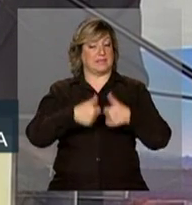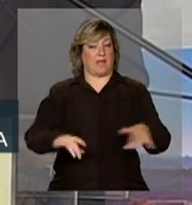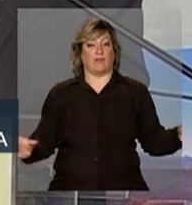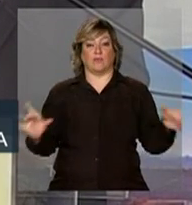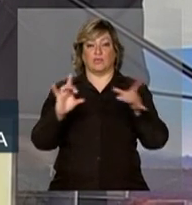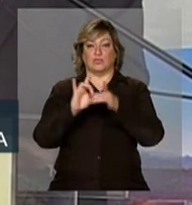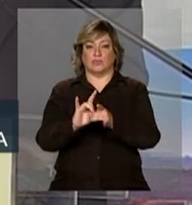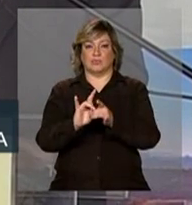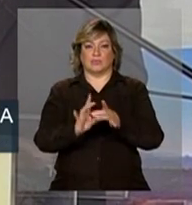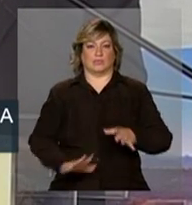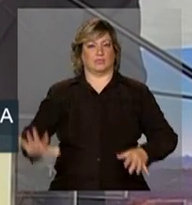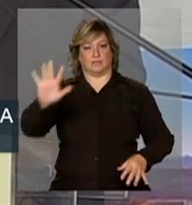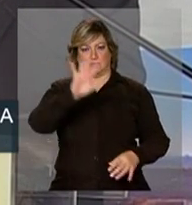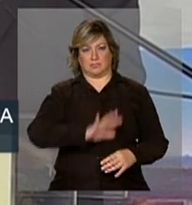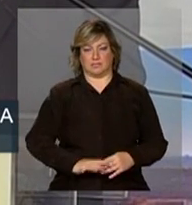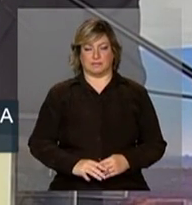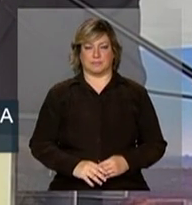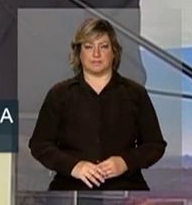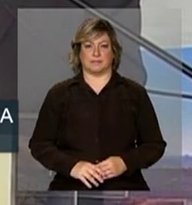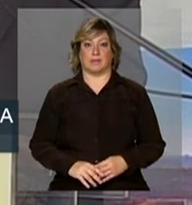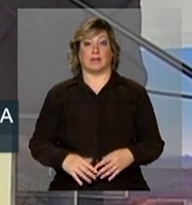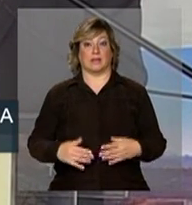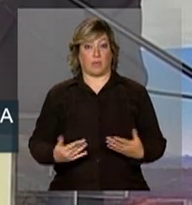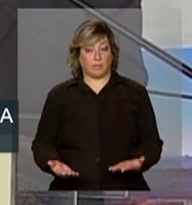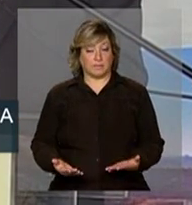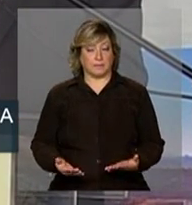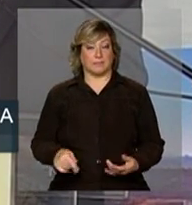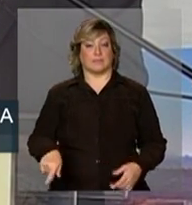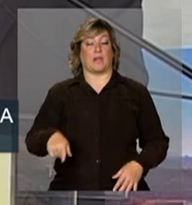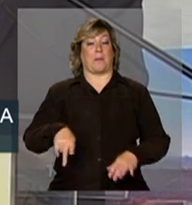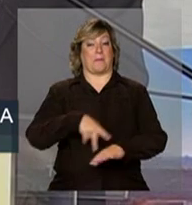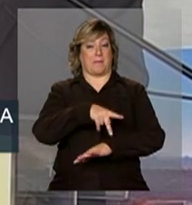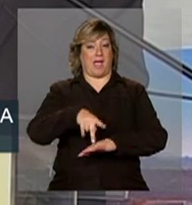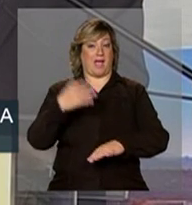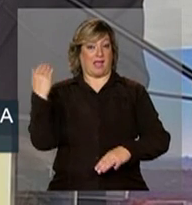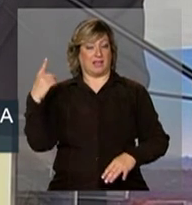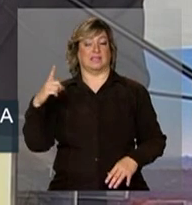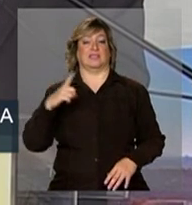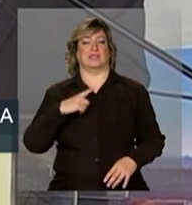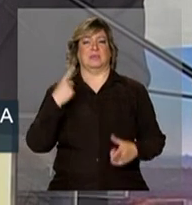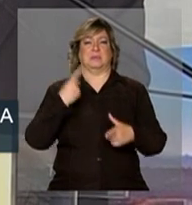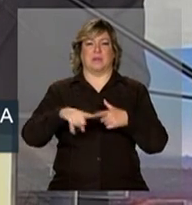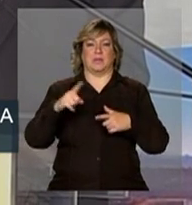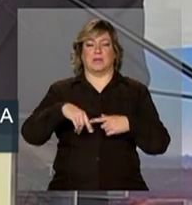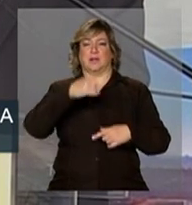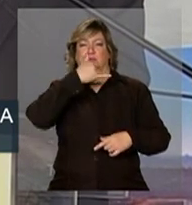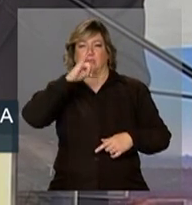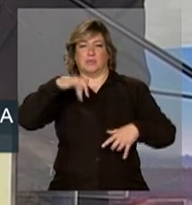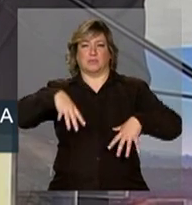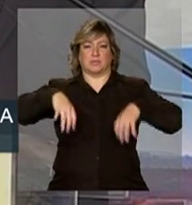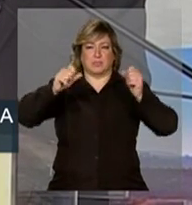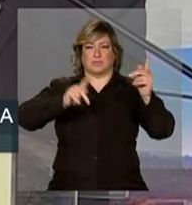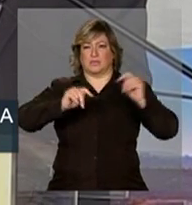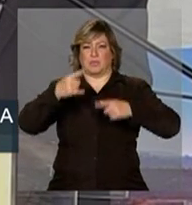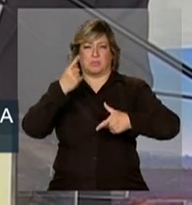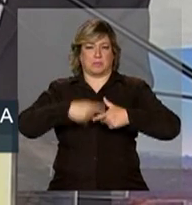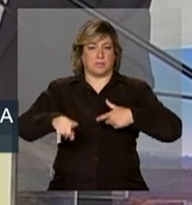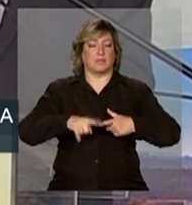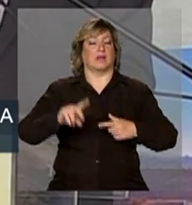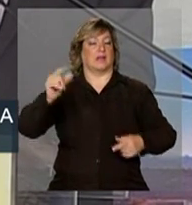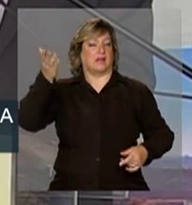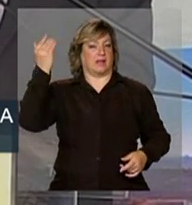nacional. Além disso, o país enfrentava racionamento de energia. Sabíamos que teríamos muitos